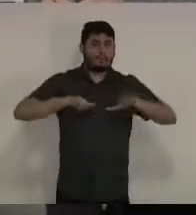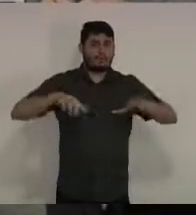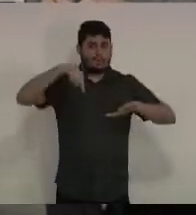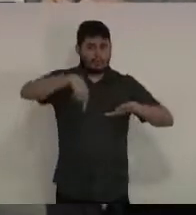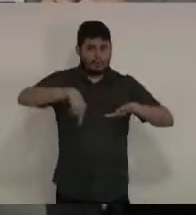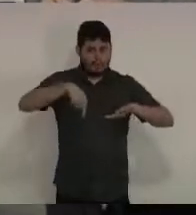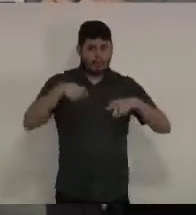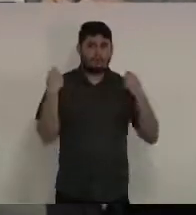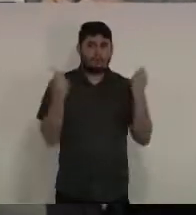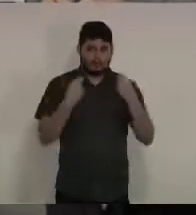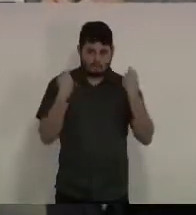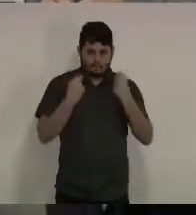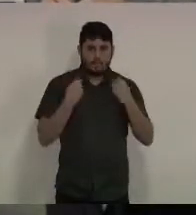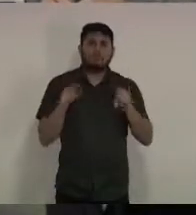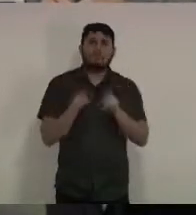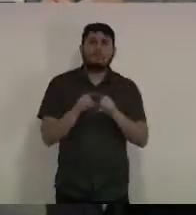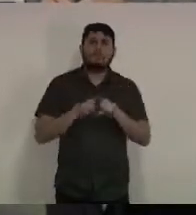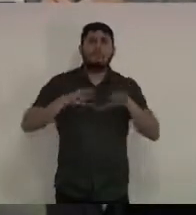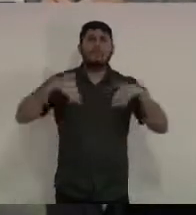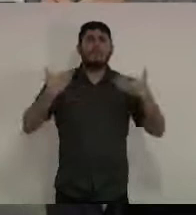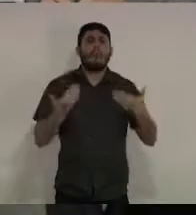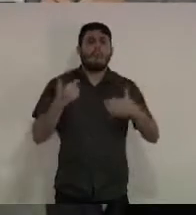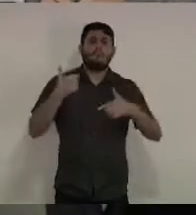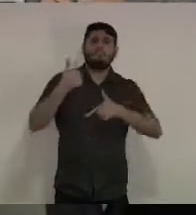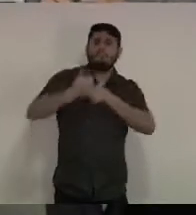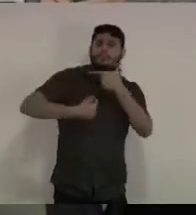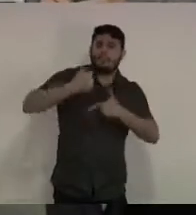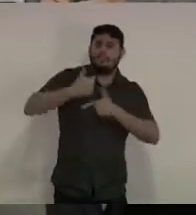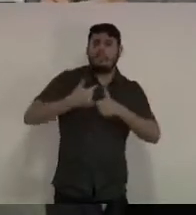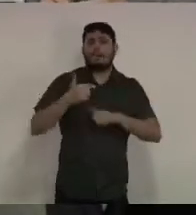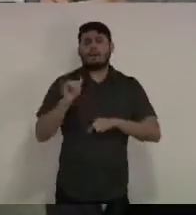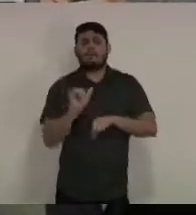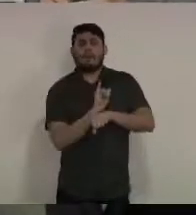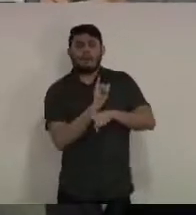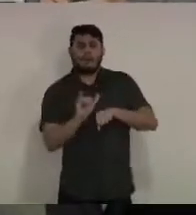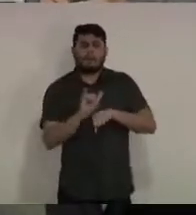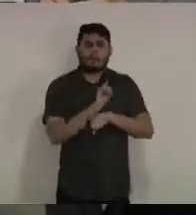a todos e